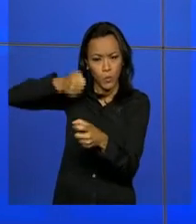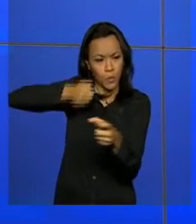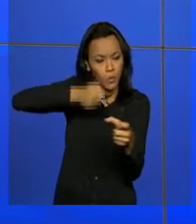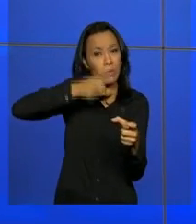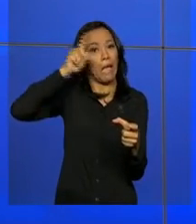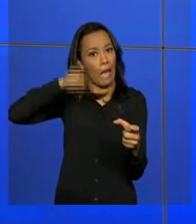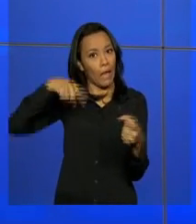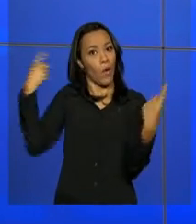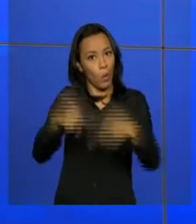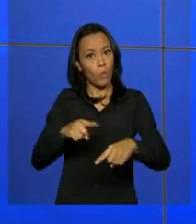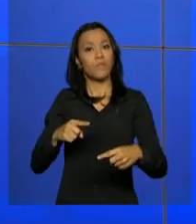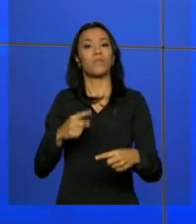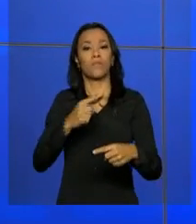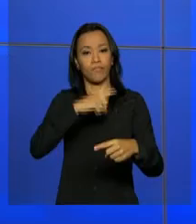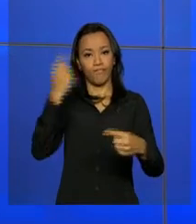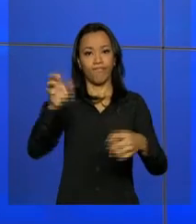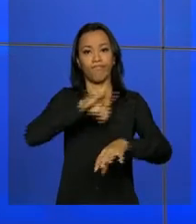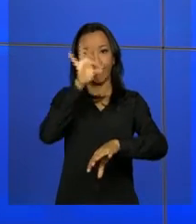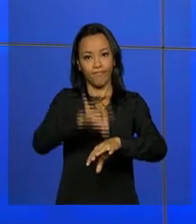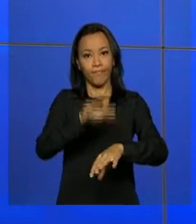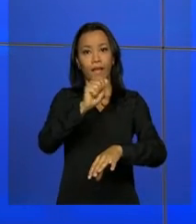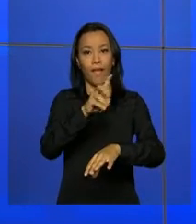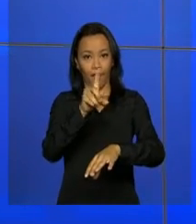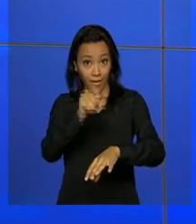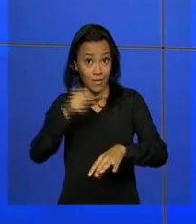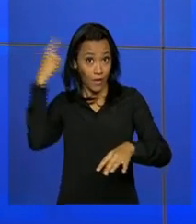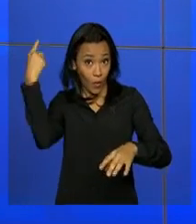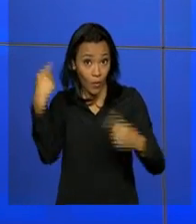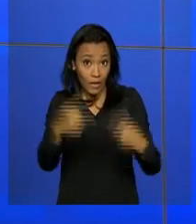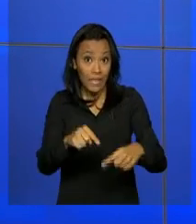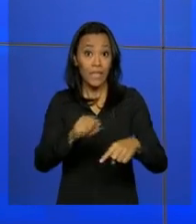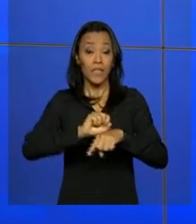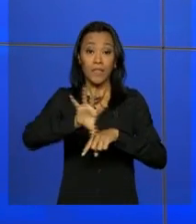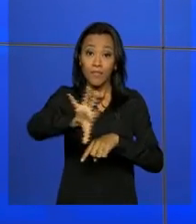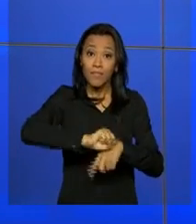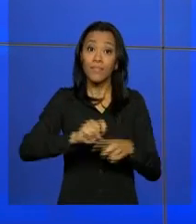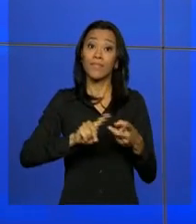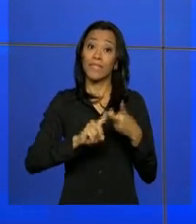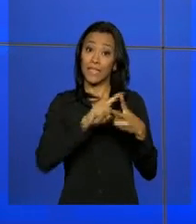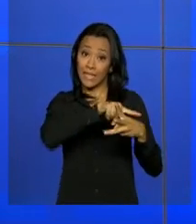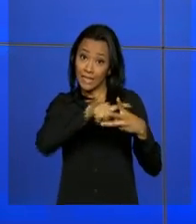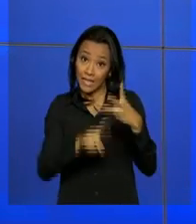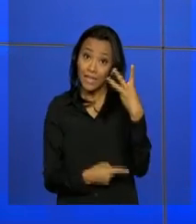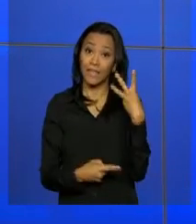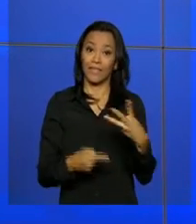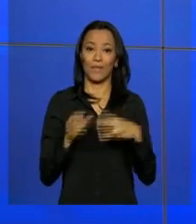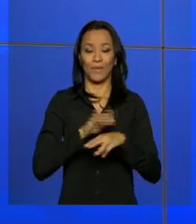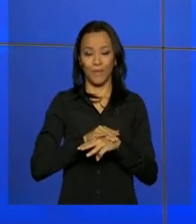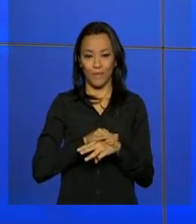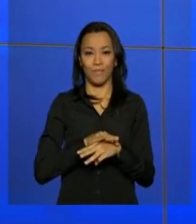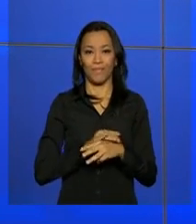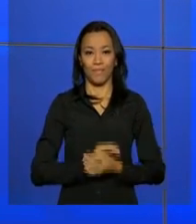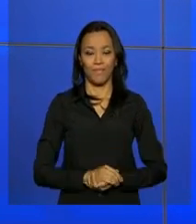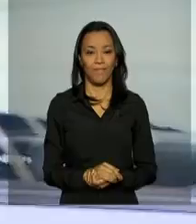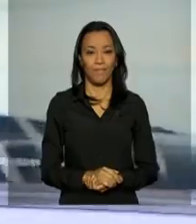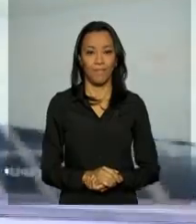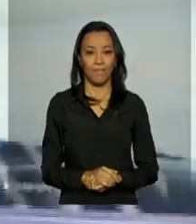aegypti que não para. Mais uma arma para acabar com o mosquito que transmite a zika, a dengue e a chikungunha.